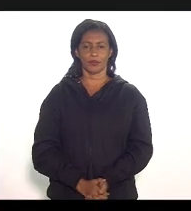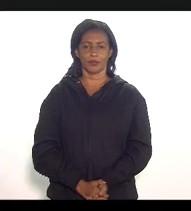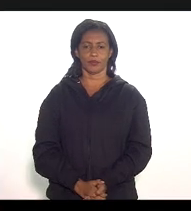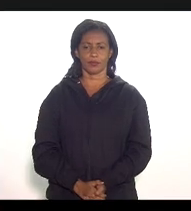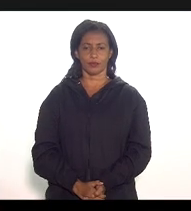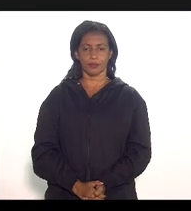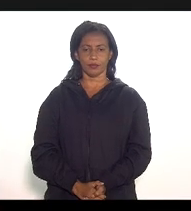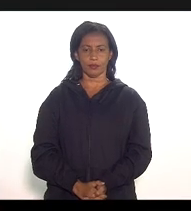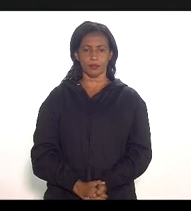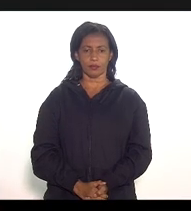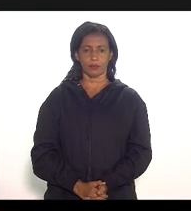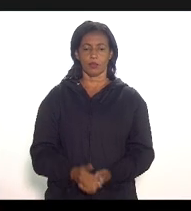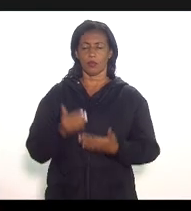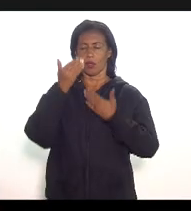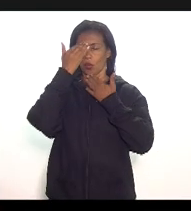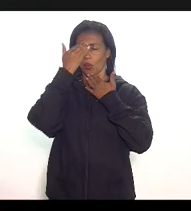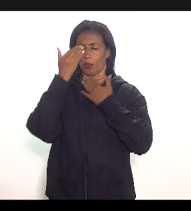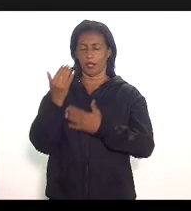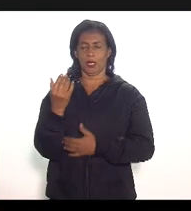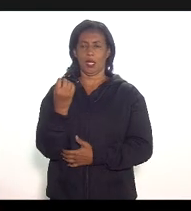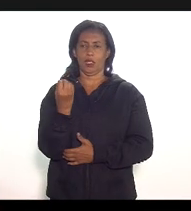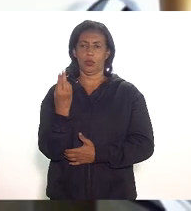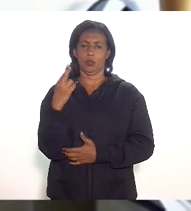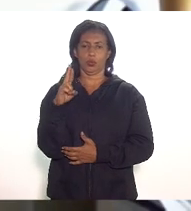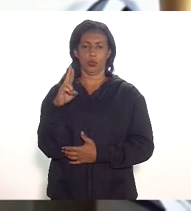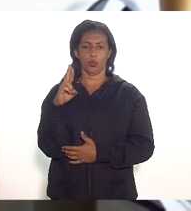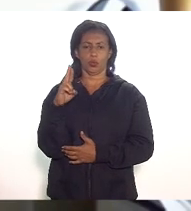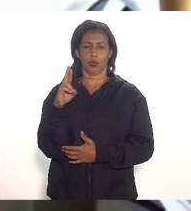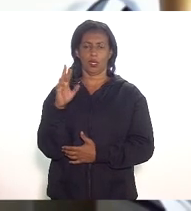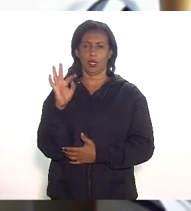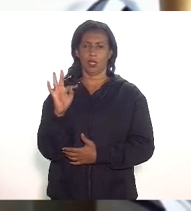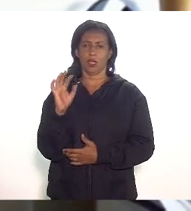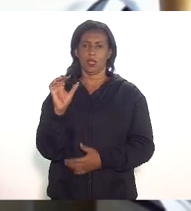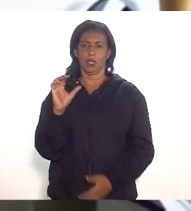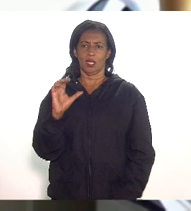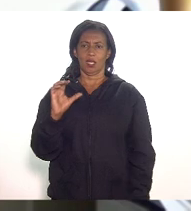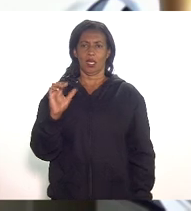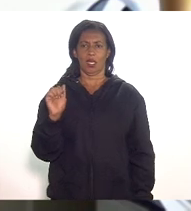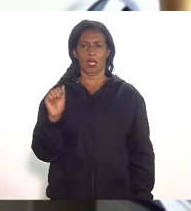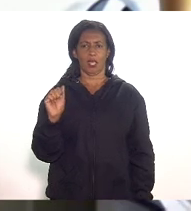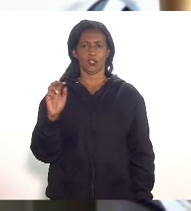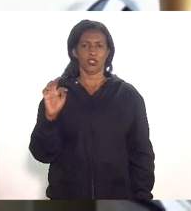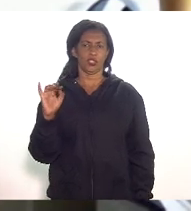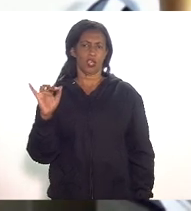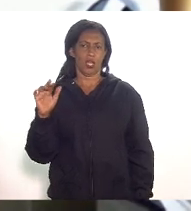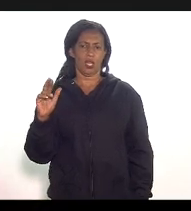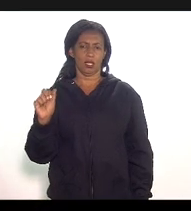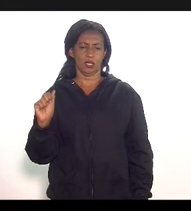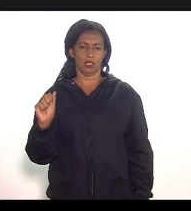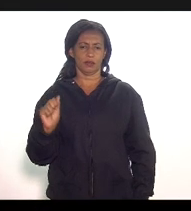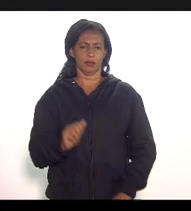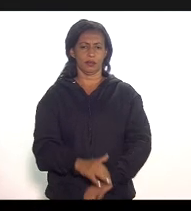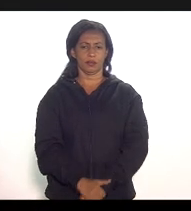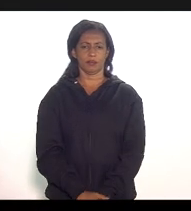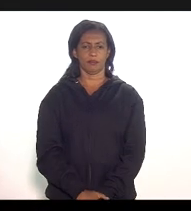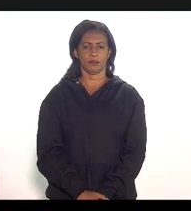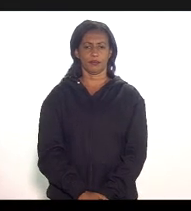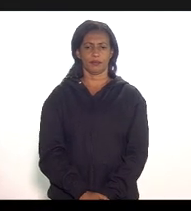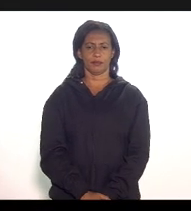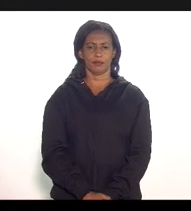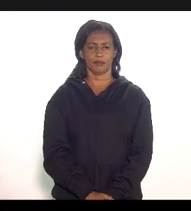Obrigado doutora Catiana está inscrito o doutor Edmundo não é isso? Isso